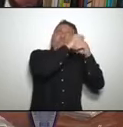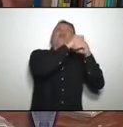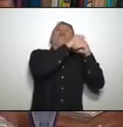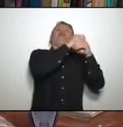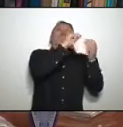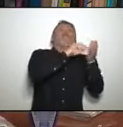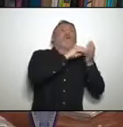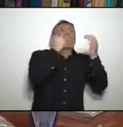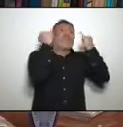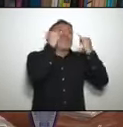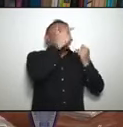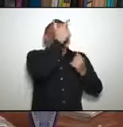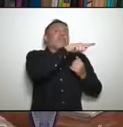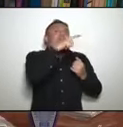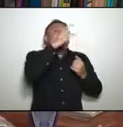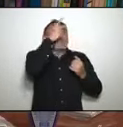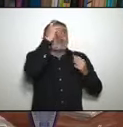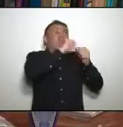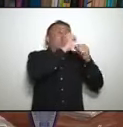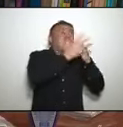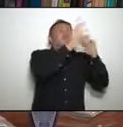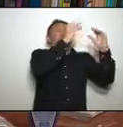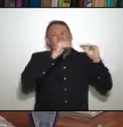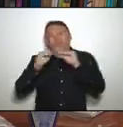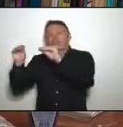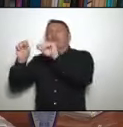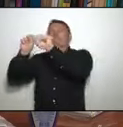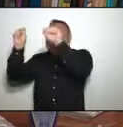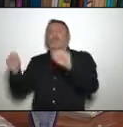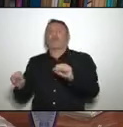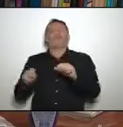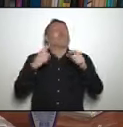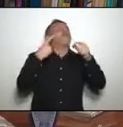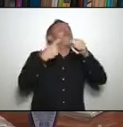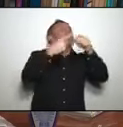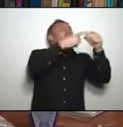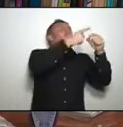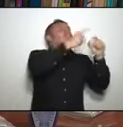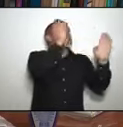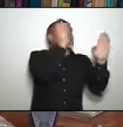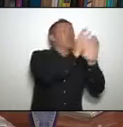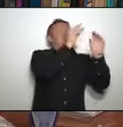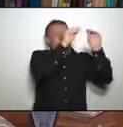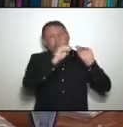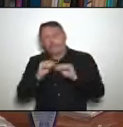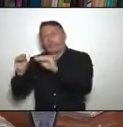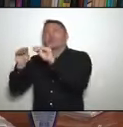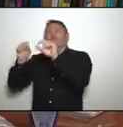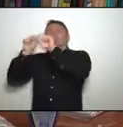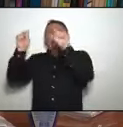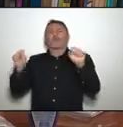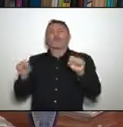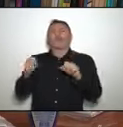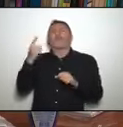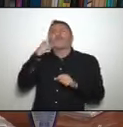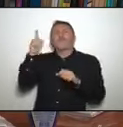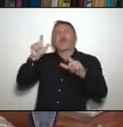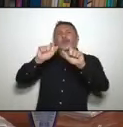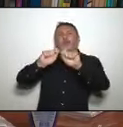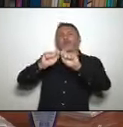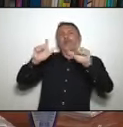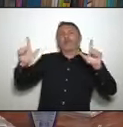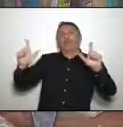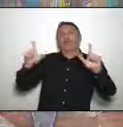Então, tudo agora se juntou e nós estamos, só para boter, podíamos colocar aqui o painel no ar, para que as pessoas possam